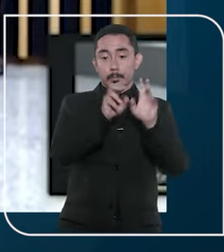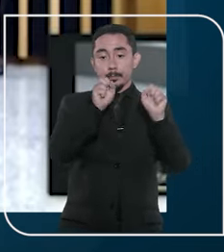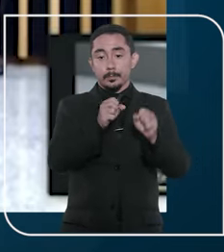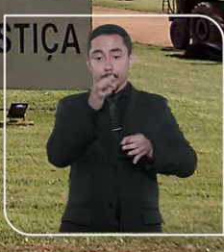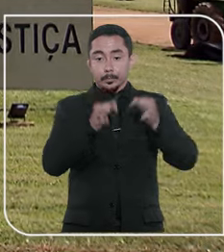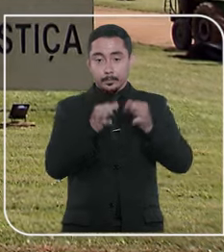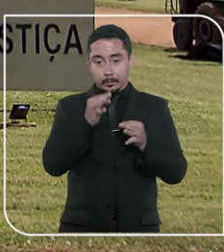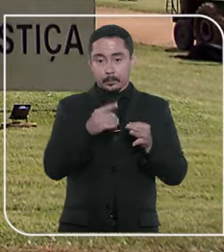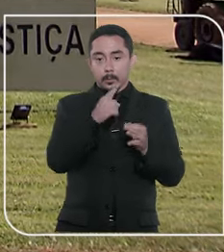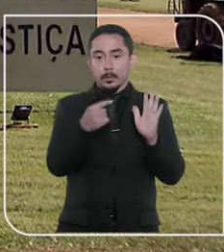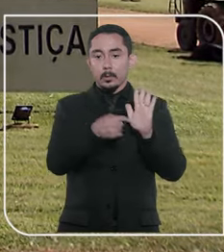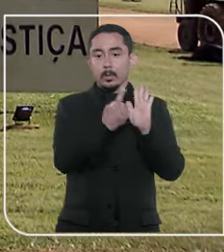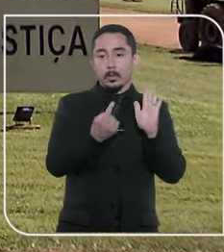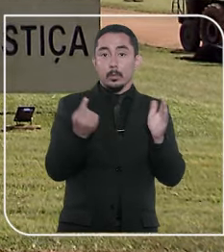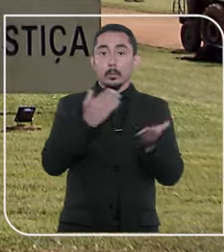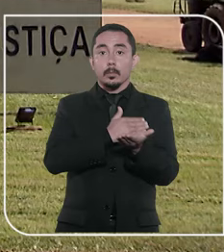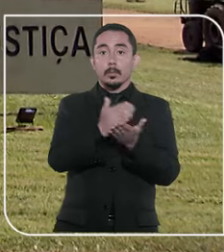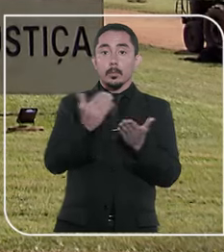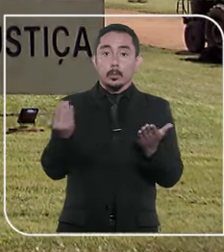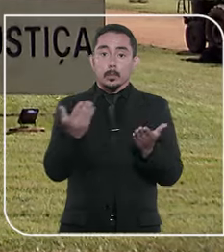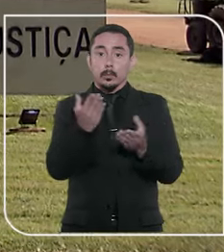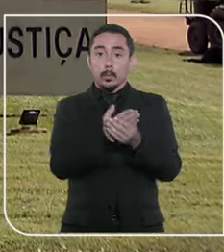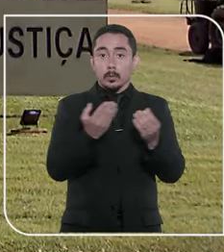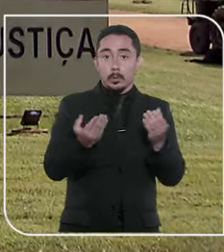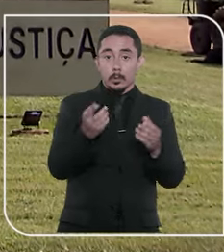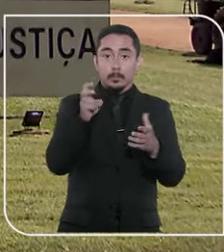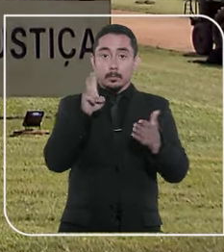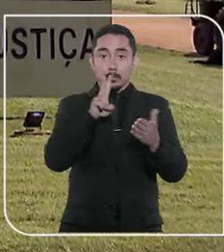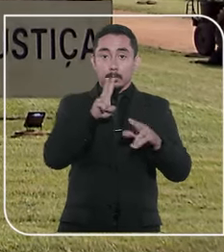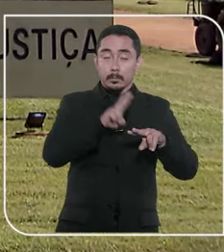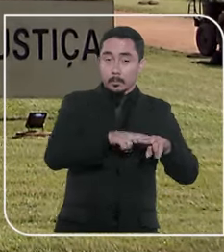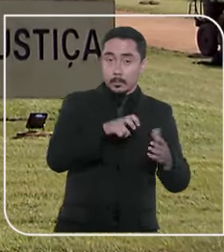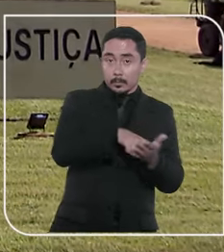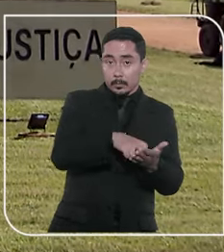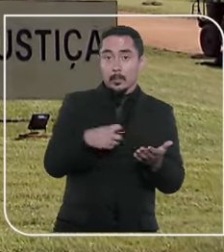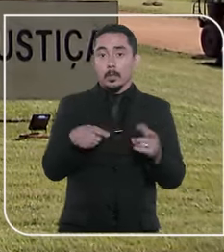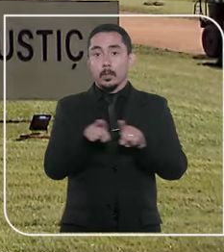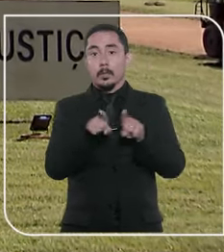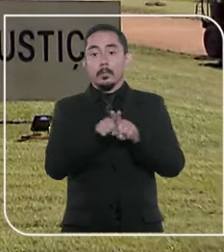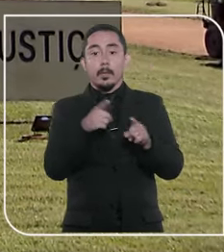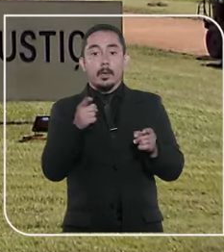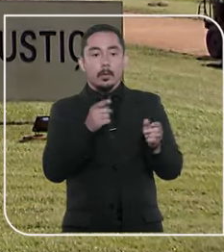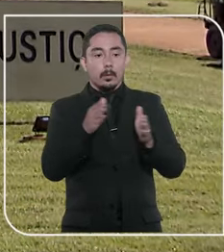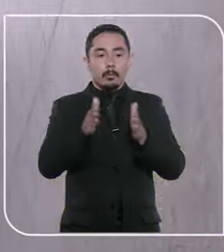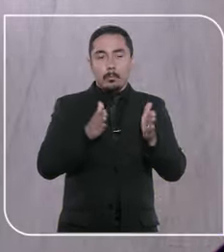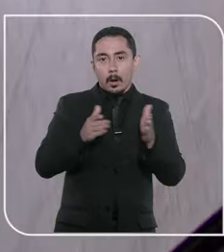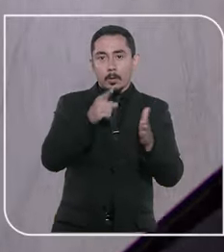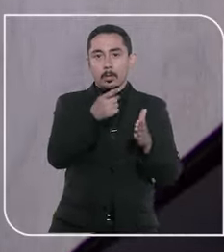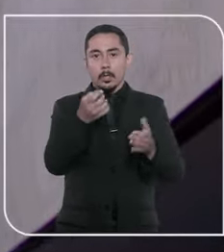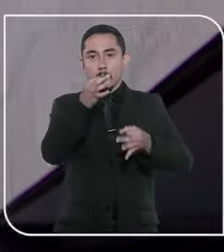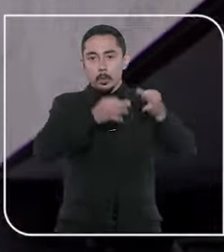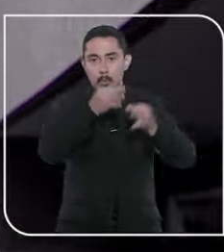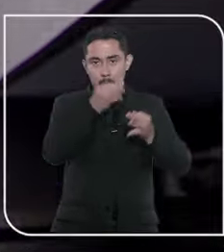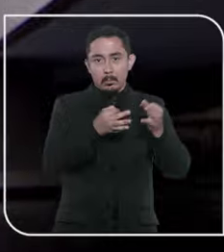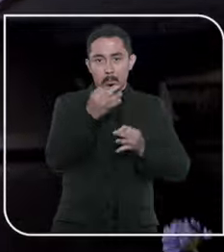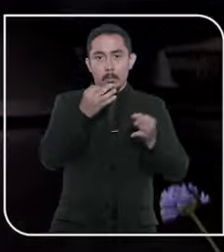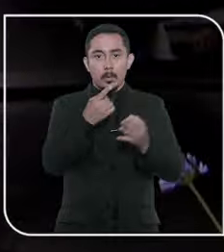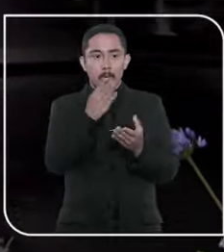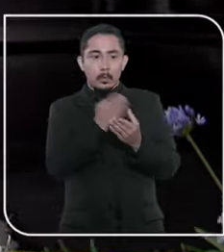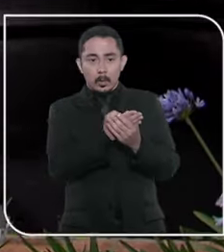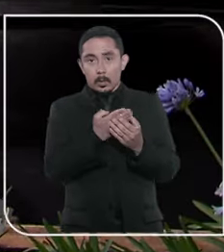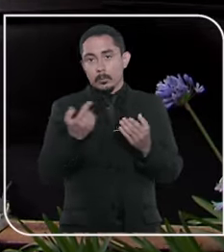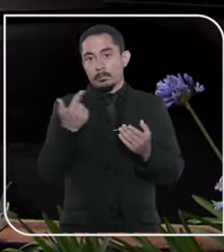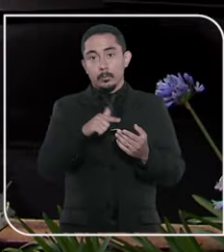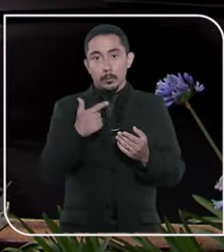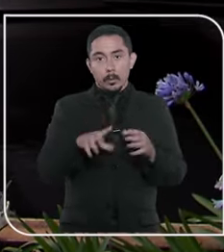STJ. O recebimento da denúncia deu início à ação penal contra o governador do Acre e não há prazo para o julgamento do